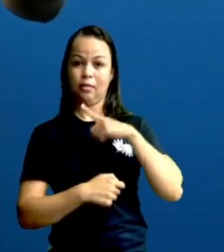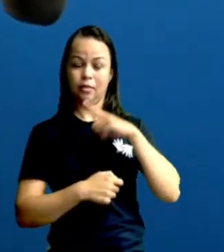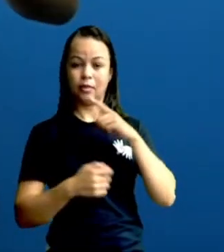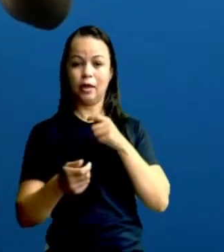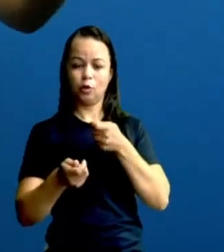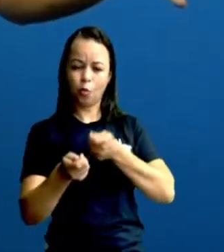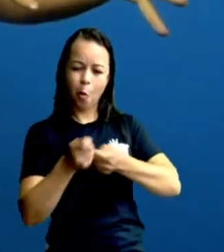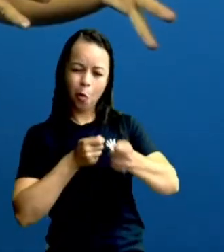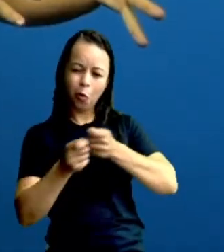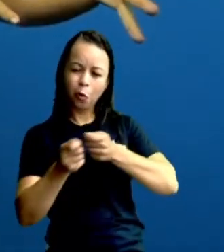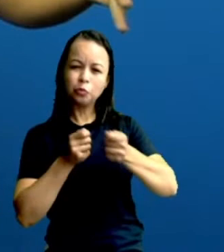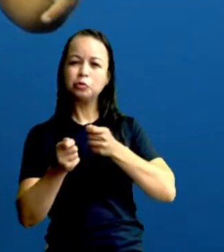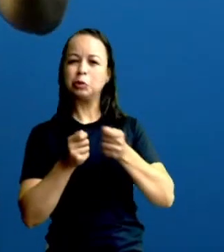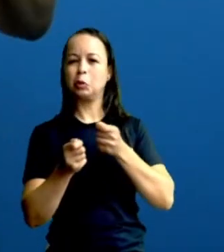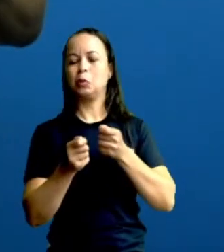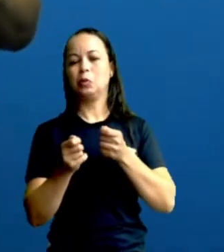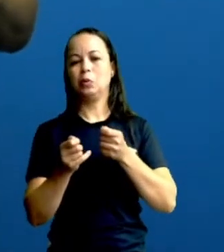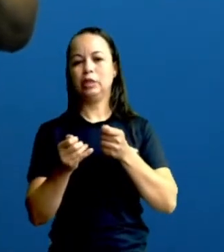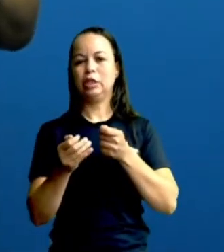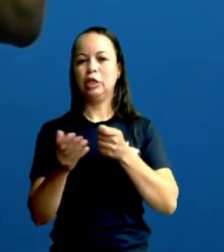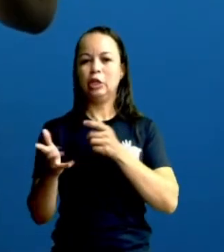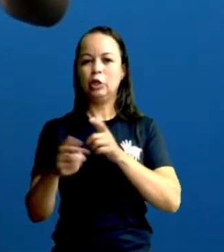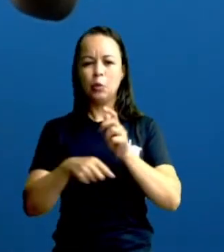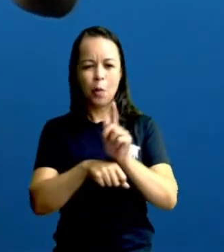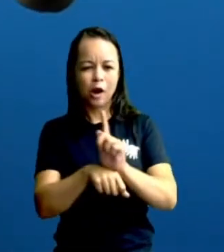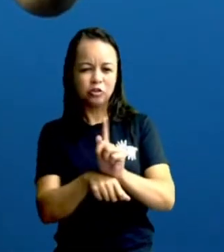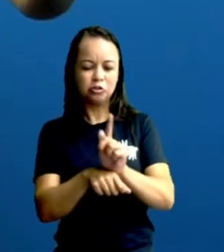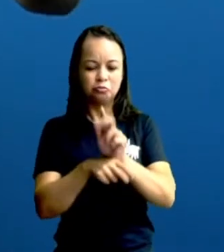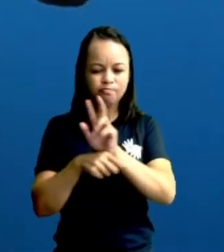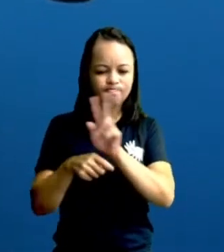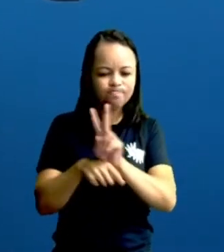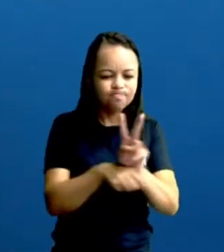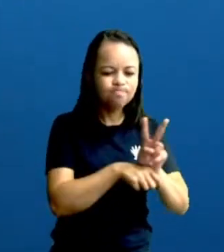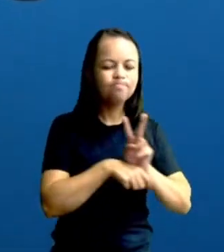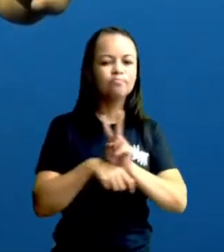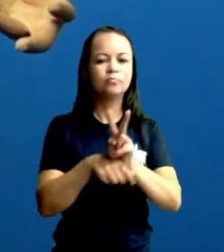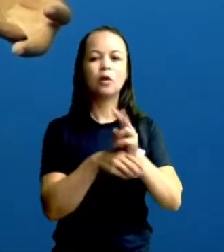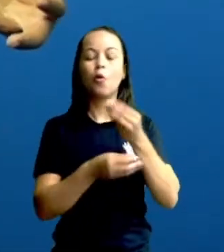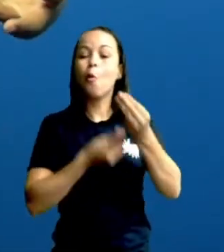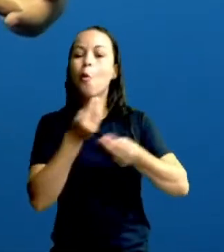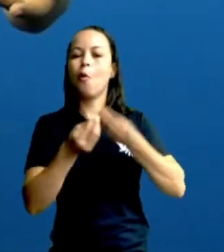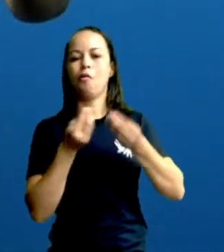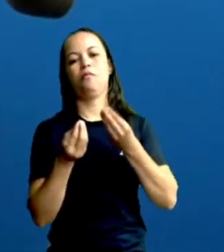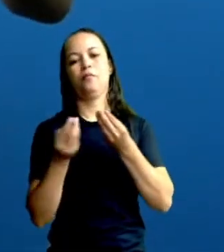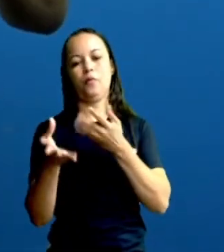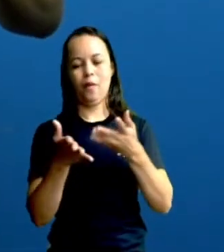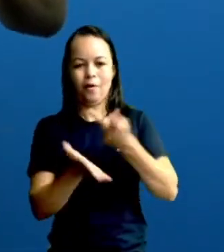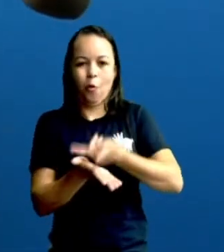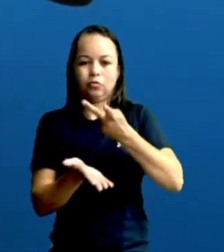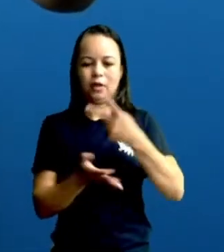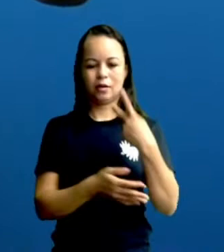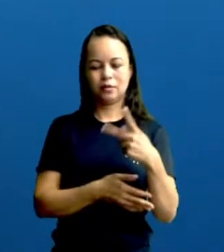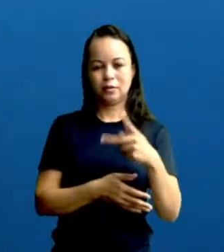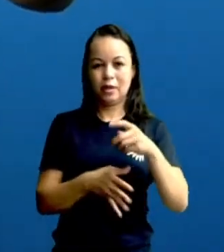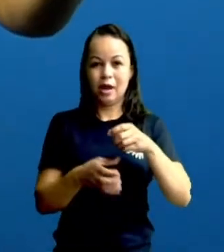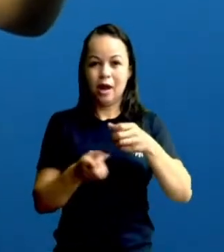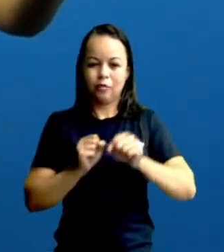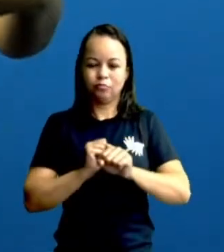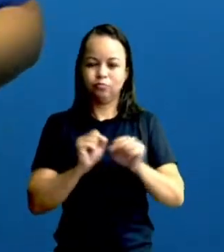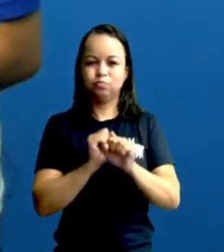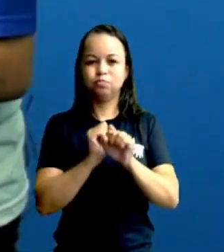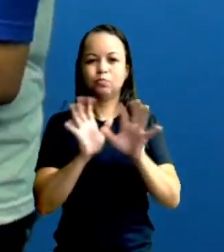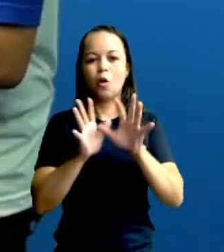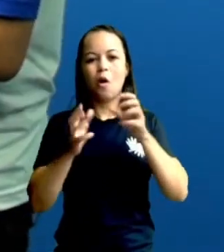controle, toda uma gestão para saber como isso está sendo feito, como essa exploração está sendo feita. Porque, gente, o preço é